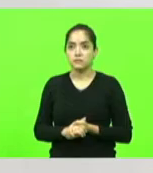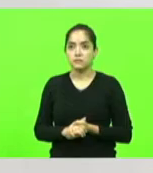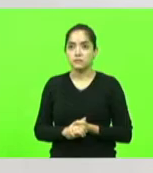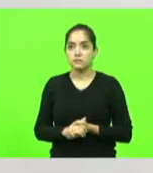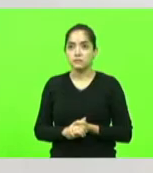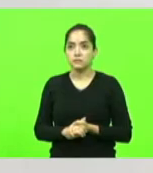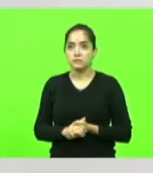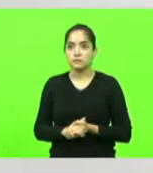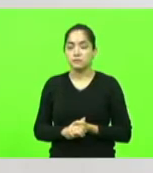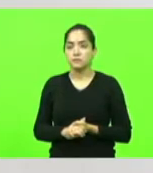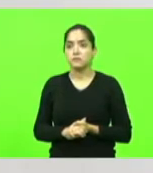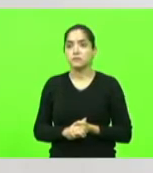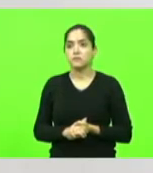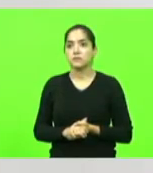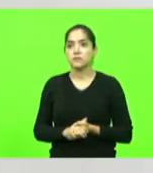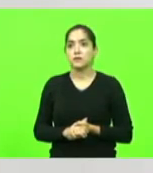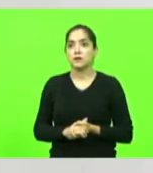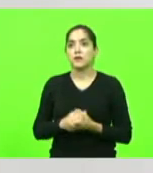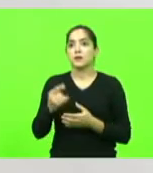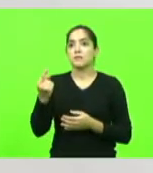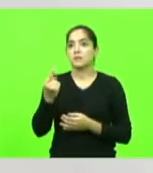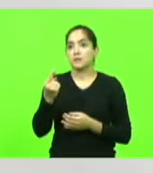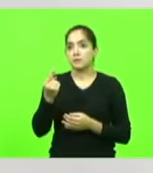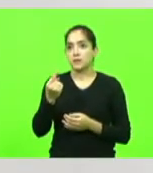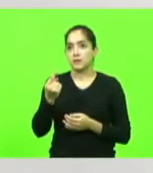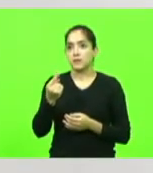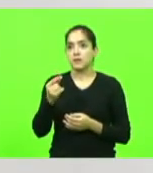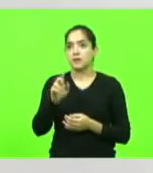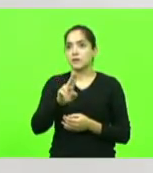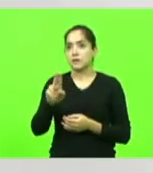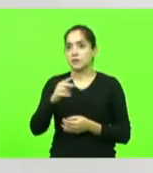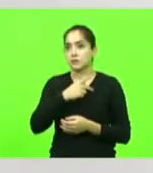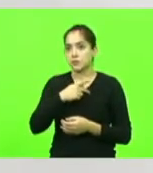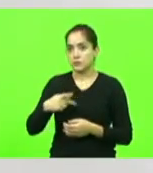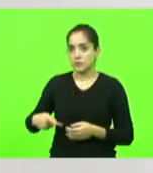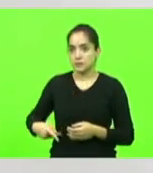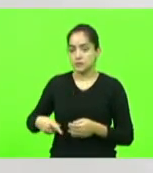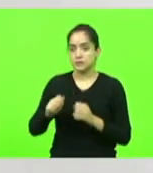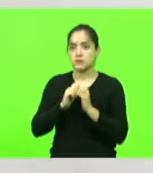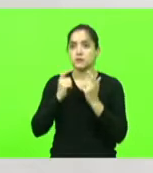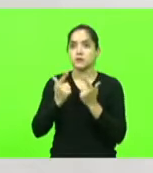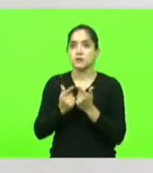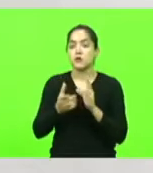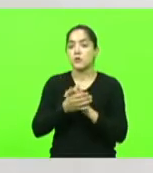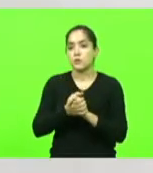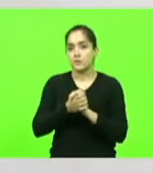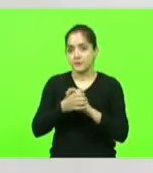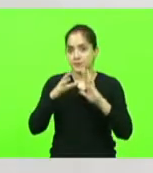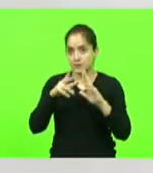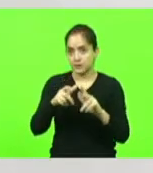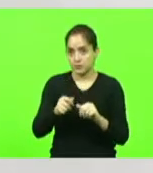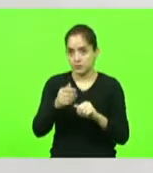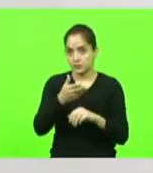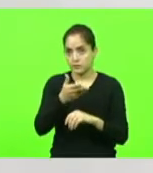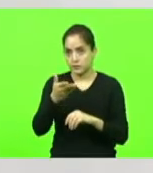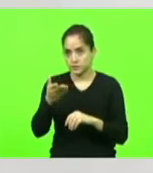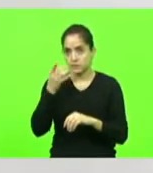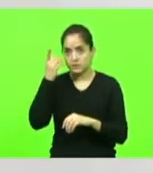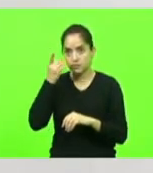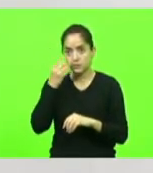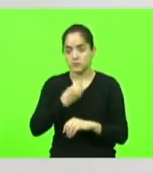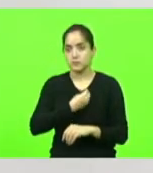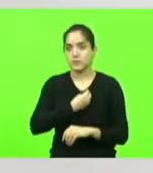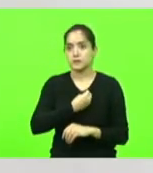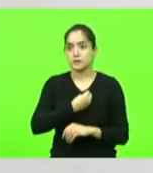Quero, primeiramente, em nome do presidente da LESC, cumprimentar a todos os colegas aqui presentes.